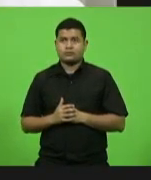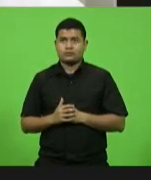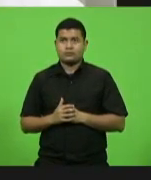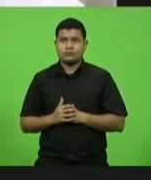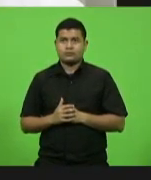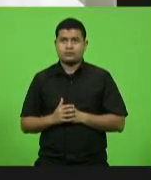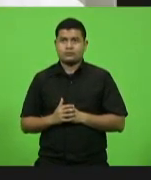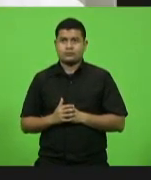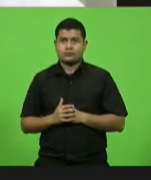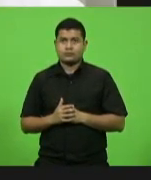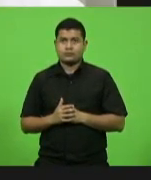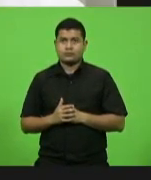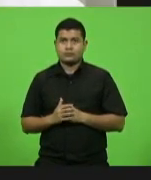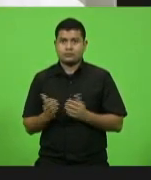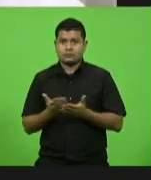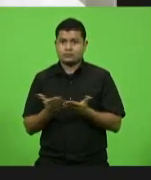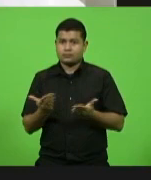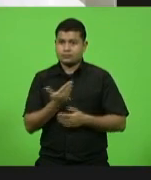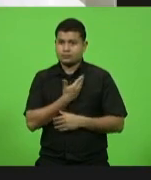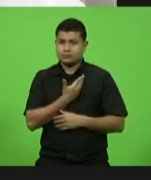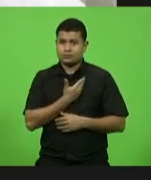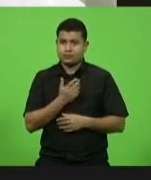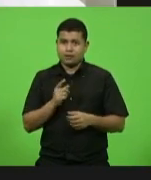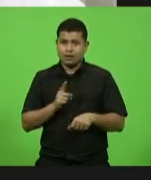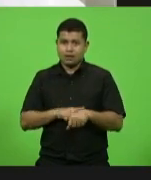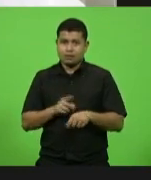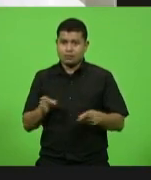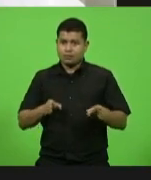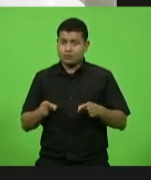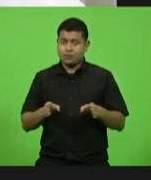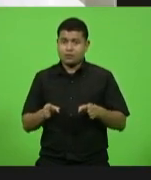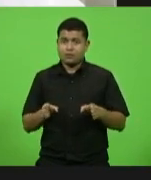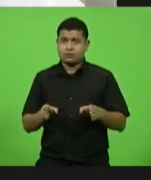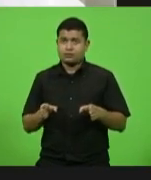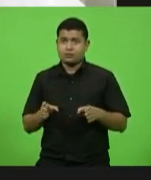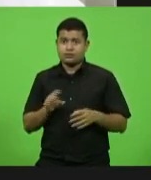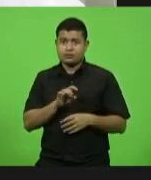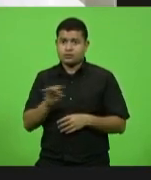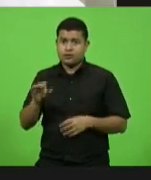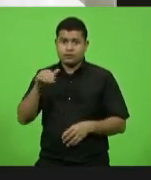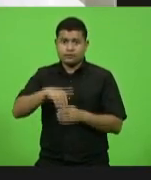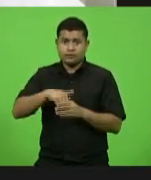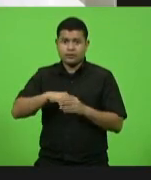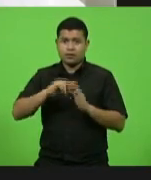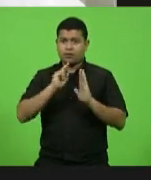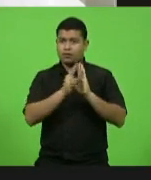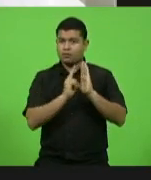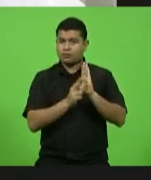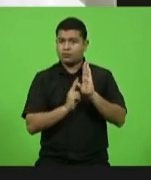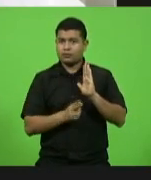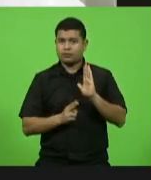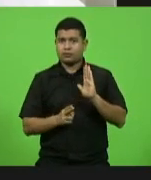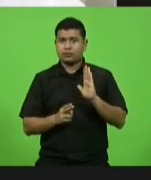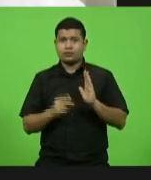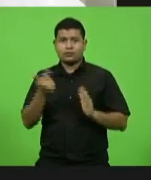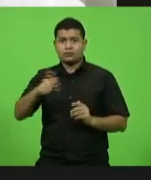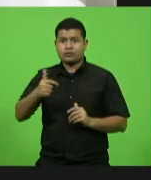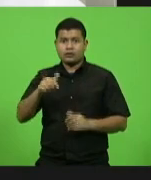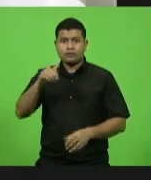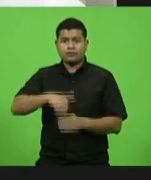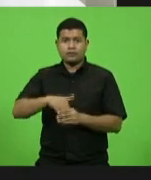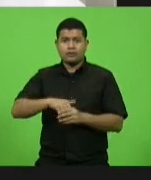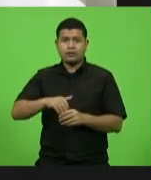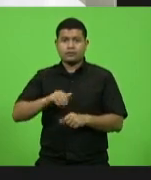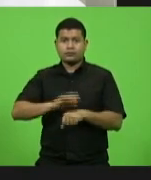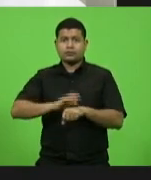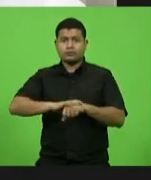Colegas deputados, nesse momento, apenas serão as votações nominais. Não temos voto ainda para relator,